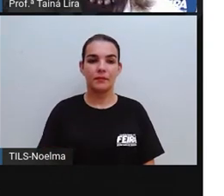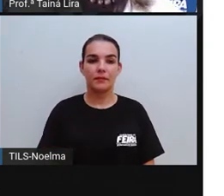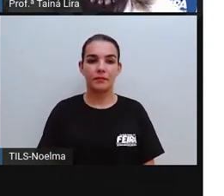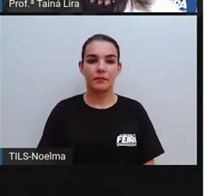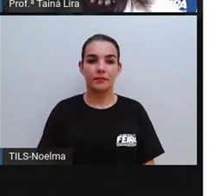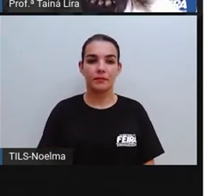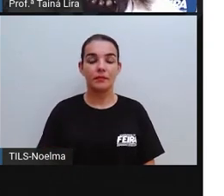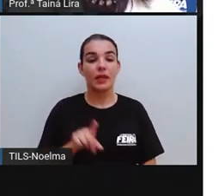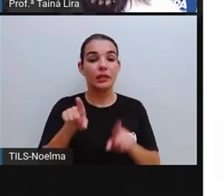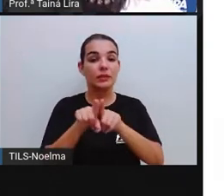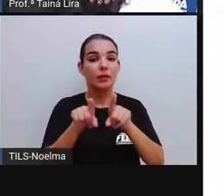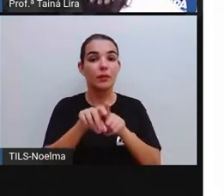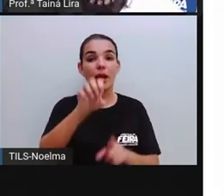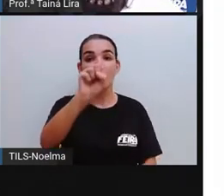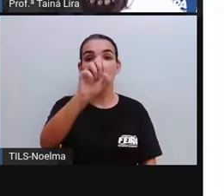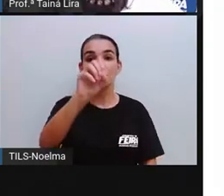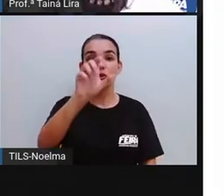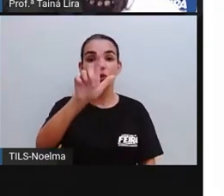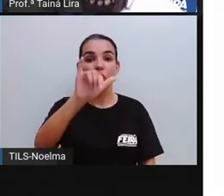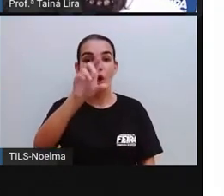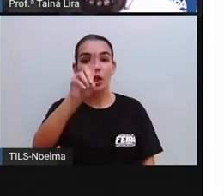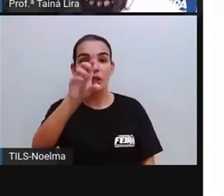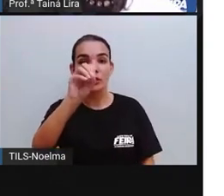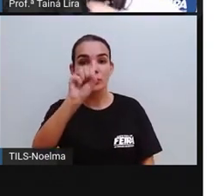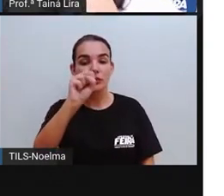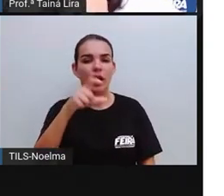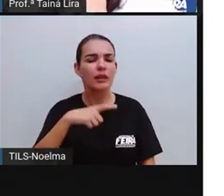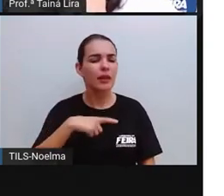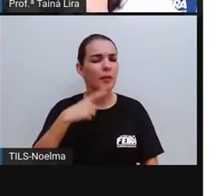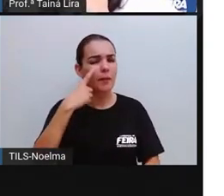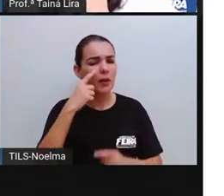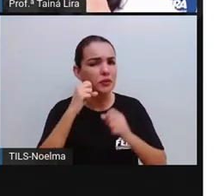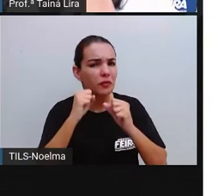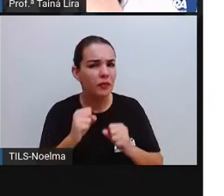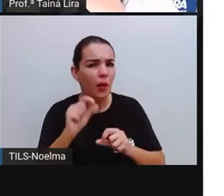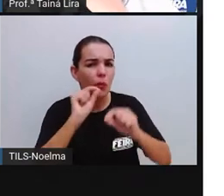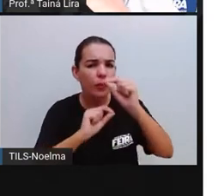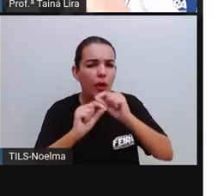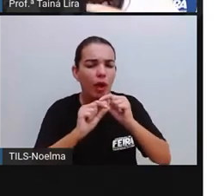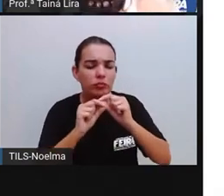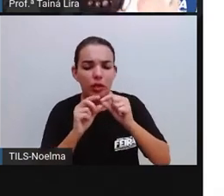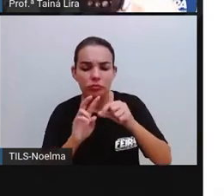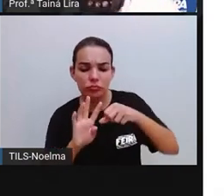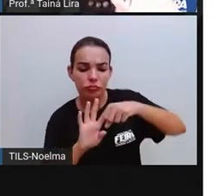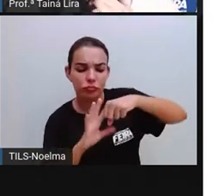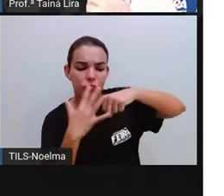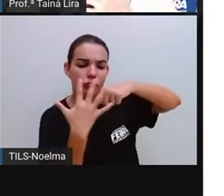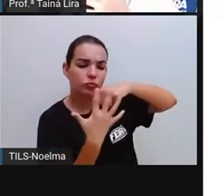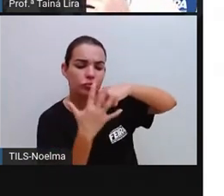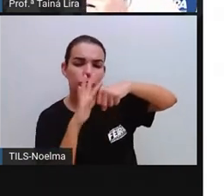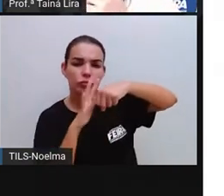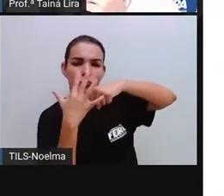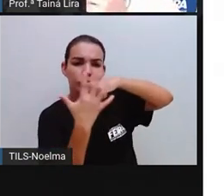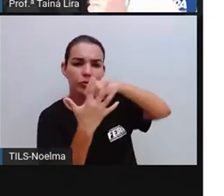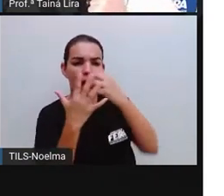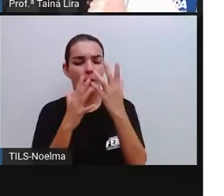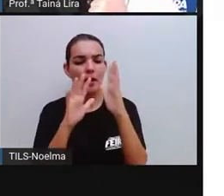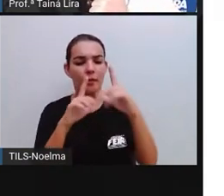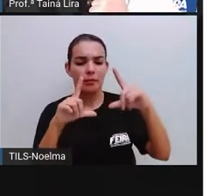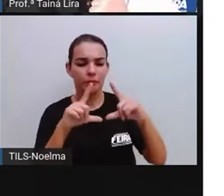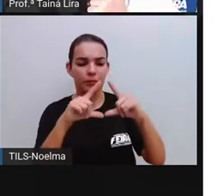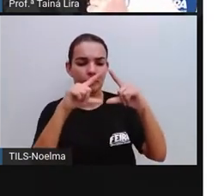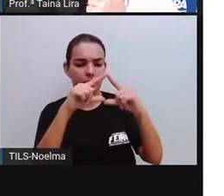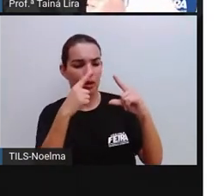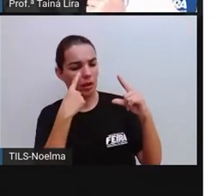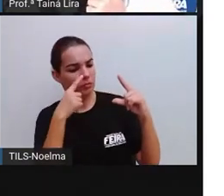Os sólidos, eles também podem ser vistos, né, de diversos ângulos. Então, por exemplo, se eu olhar